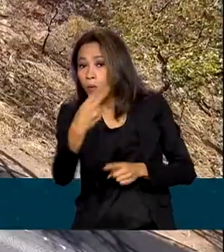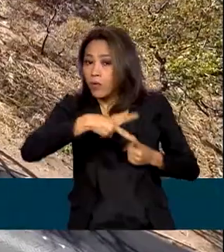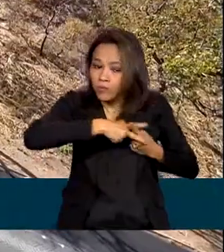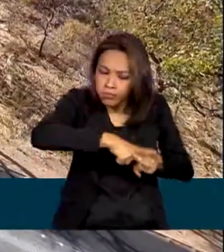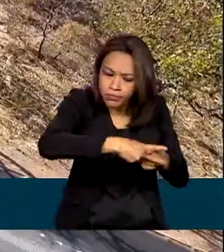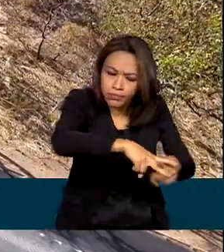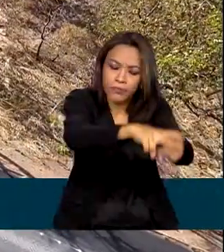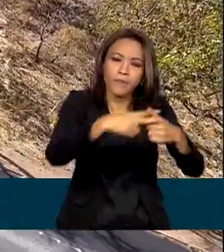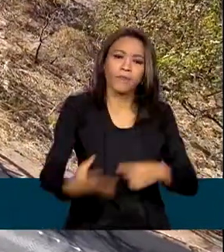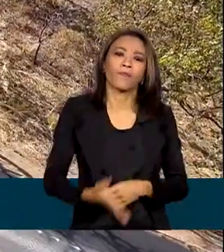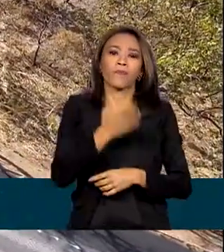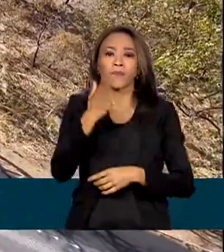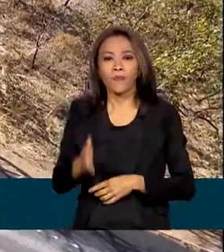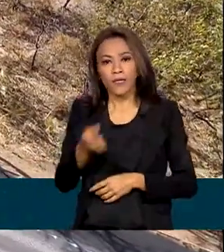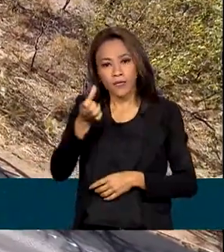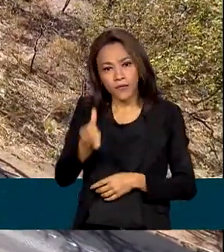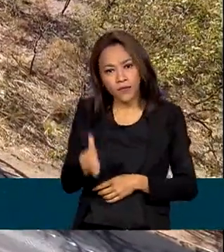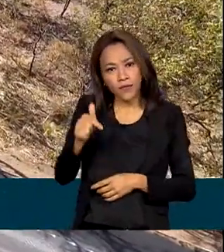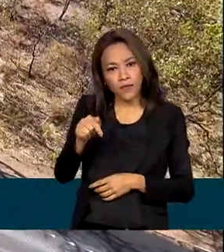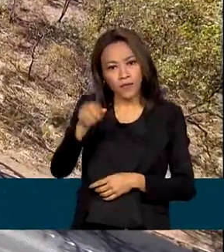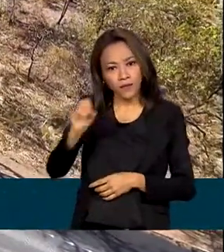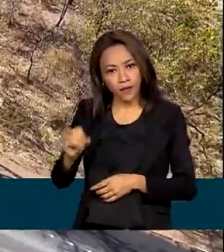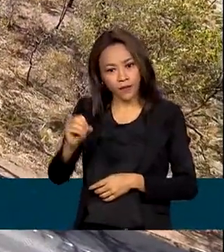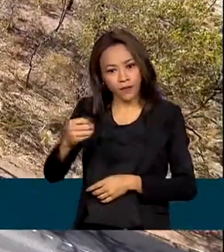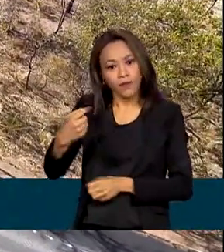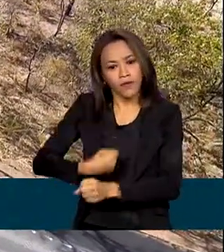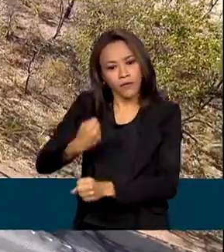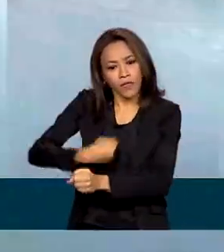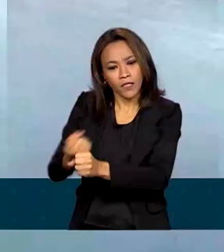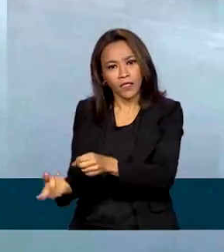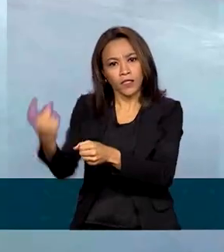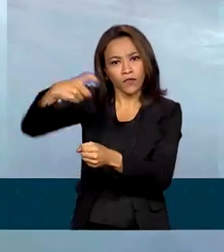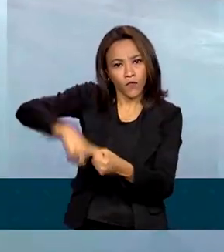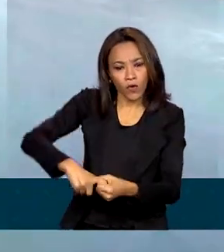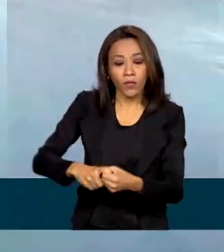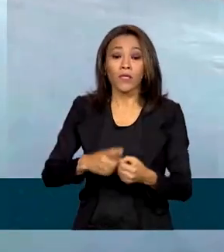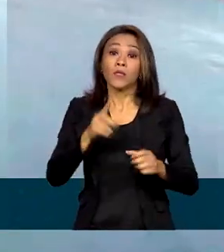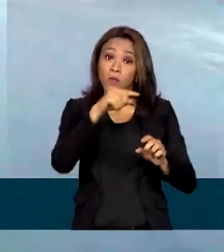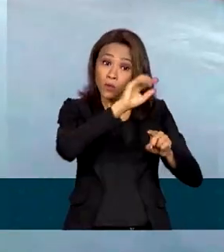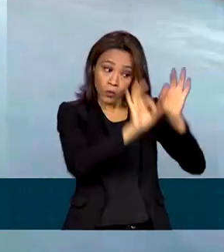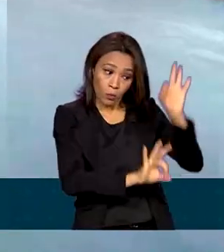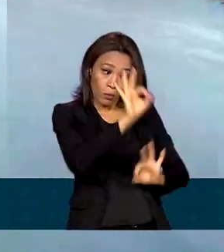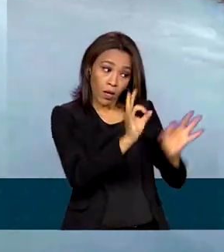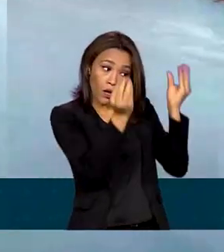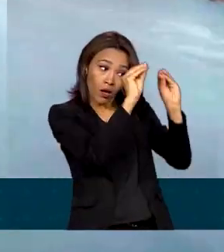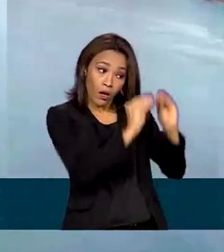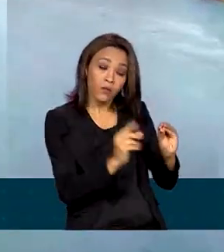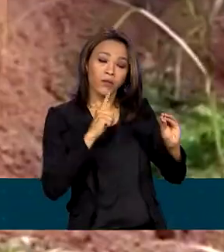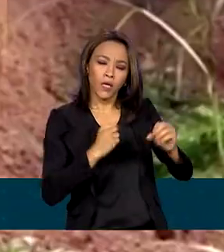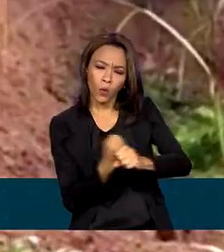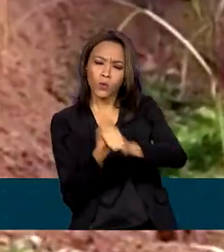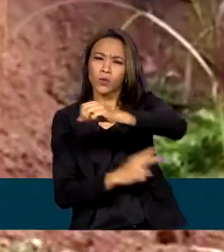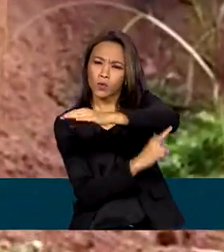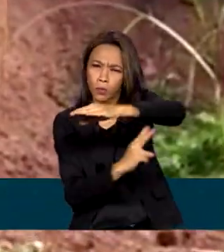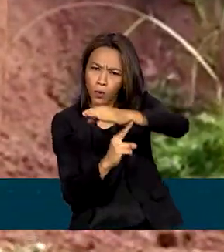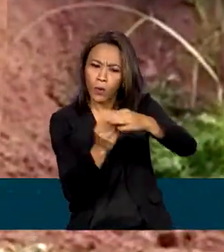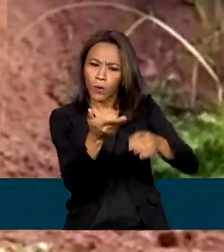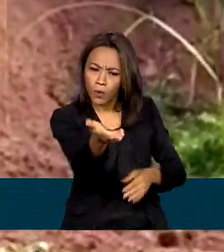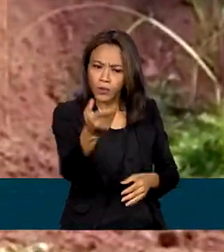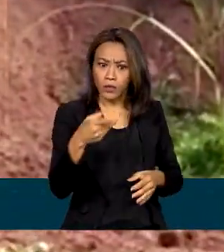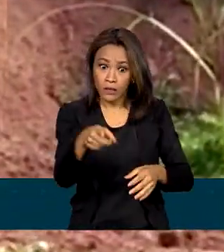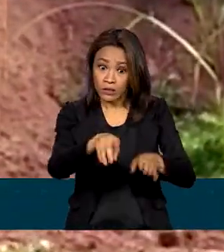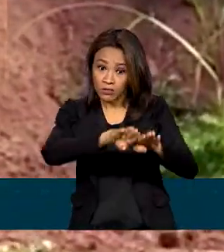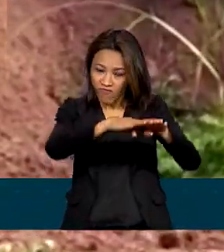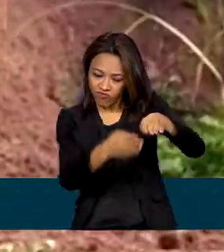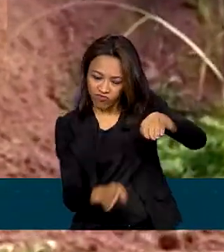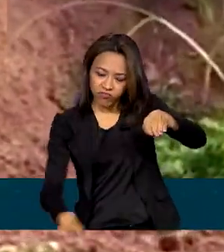e 670 quilômetros de obras retomadas. O plano também prevê a construção de pontes, obras de emergências